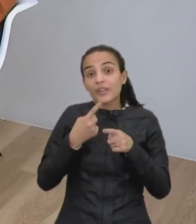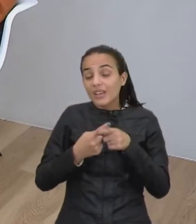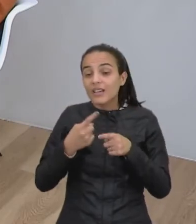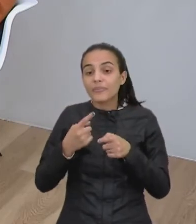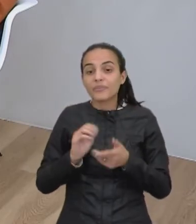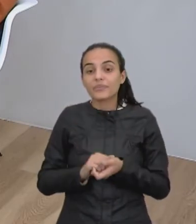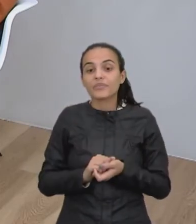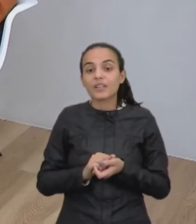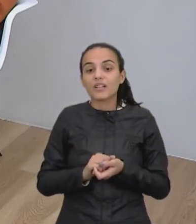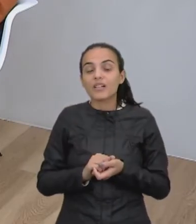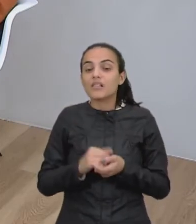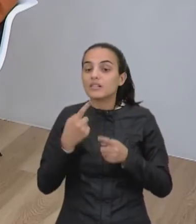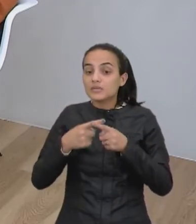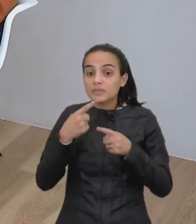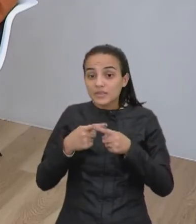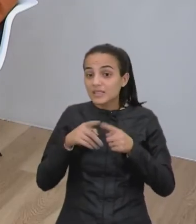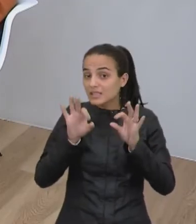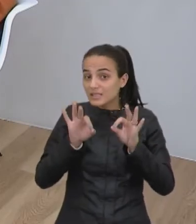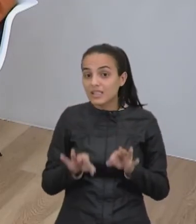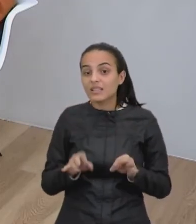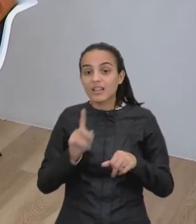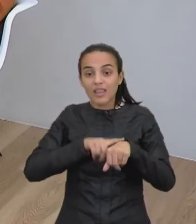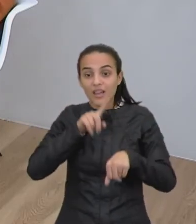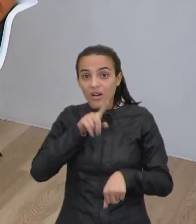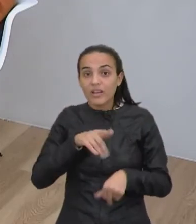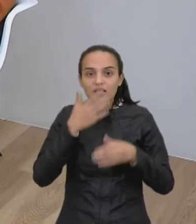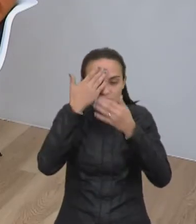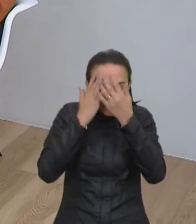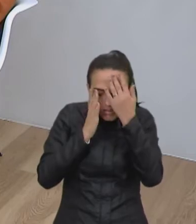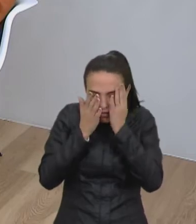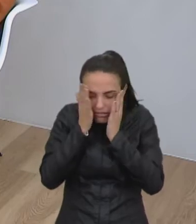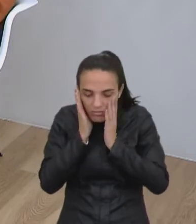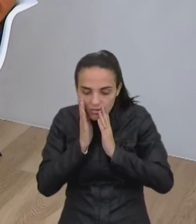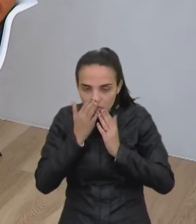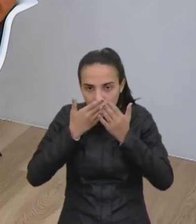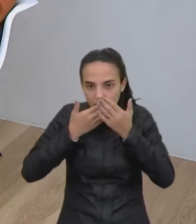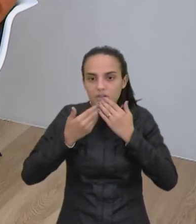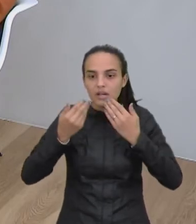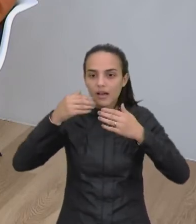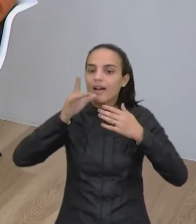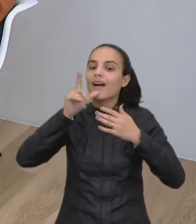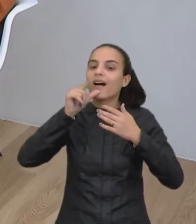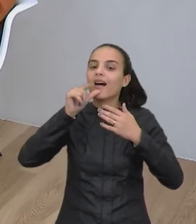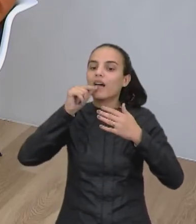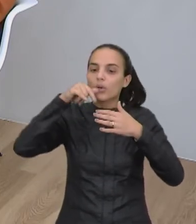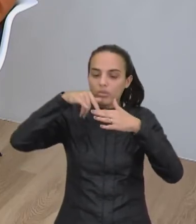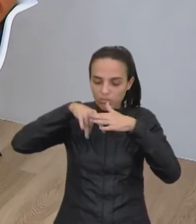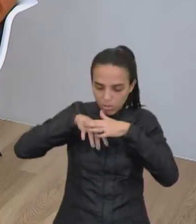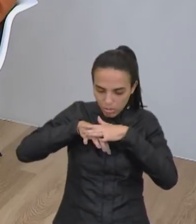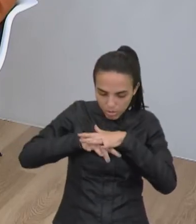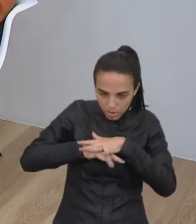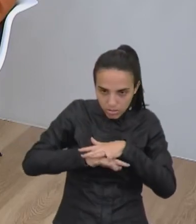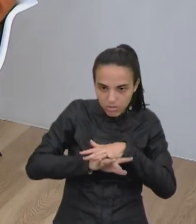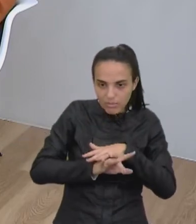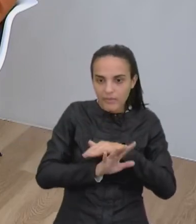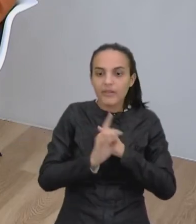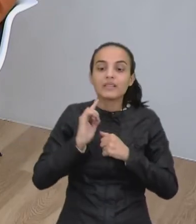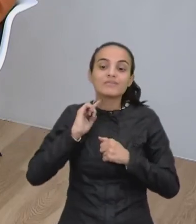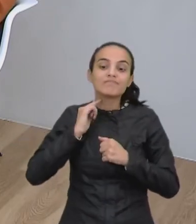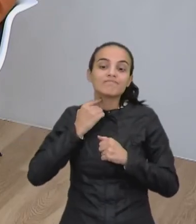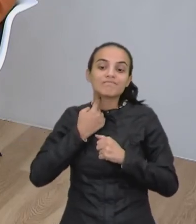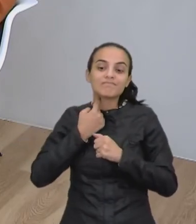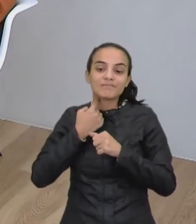materiais mais orgânicos, porque justamente na hora que você lava o rosto, vai lá pela tubulação e passa por todo o processo de